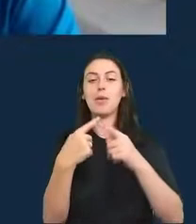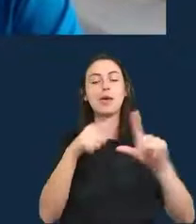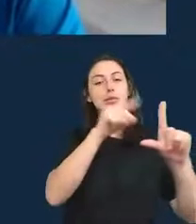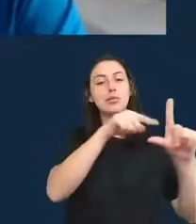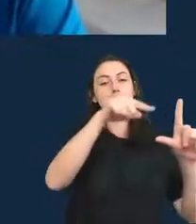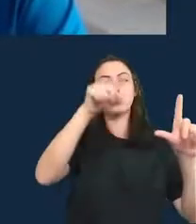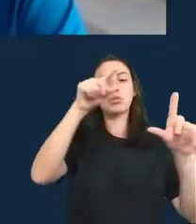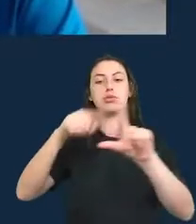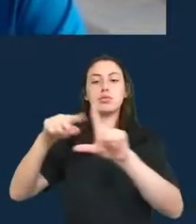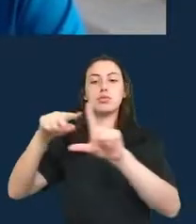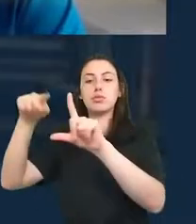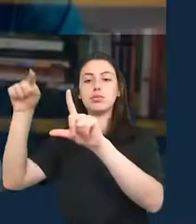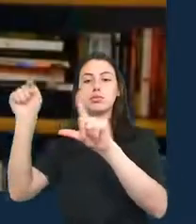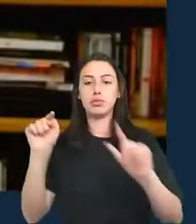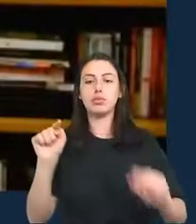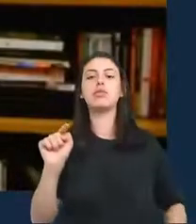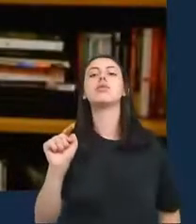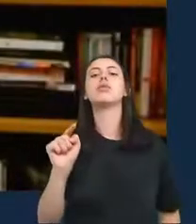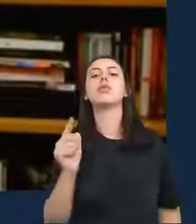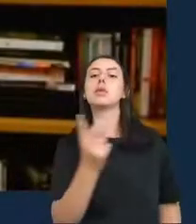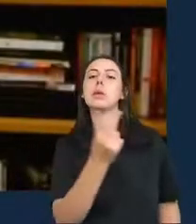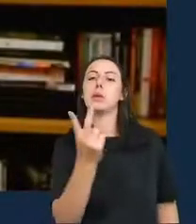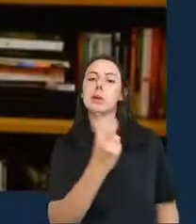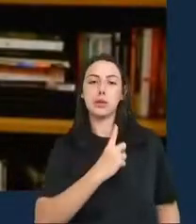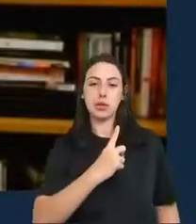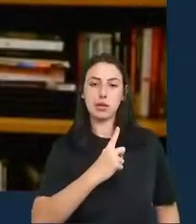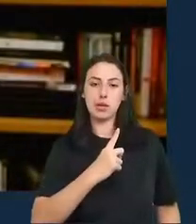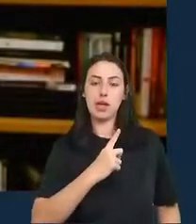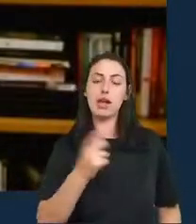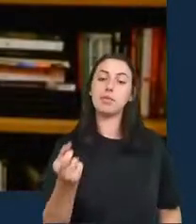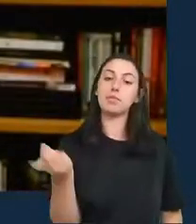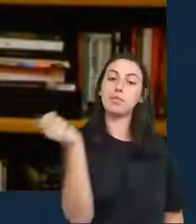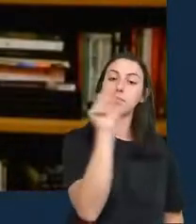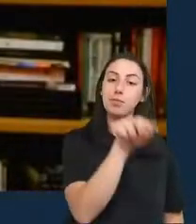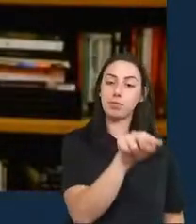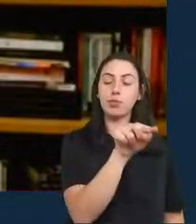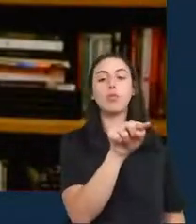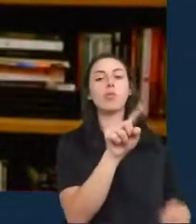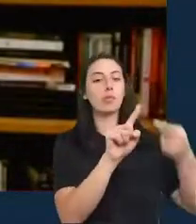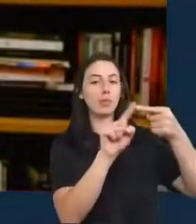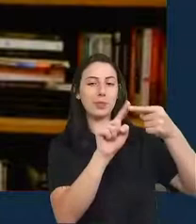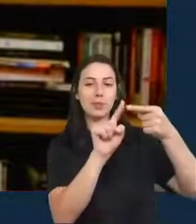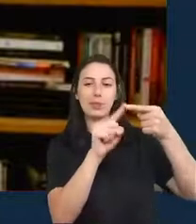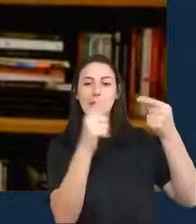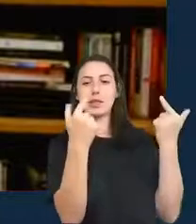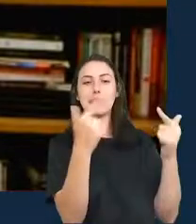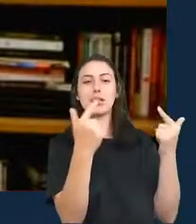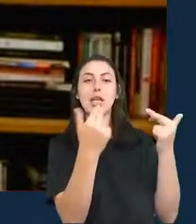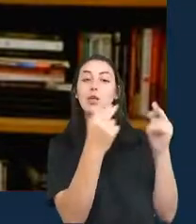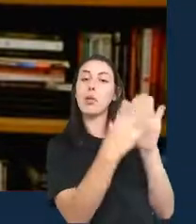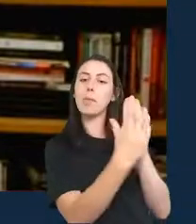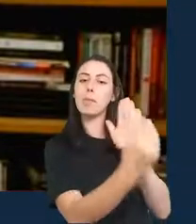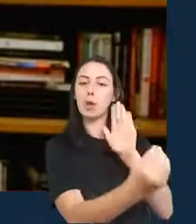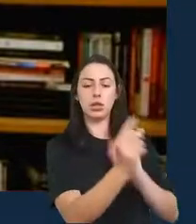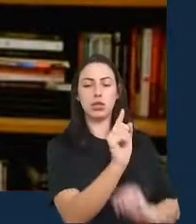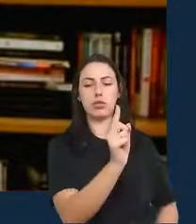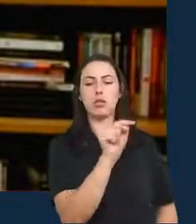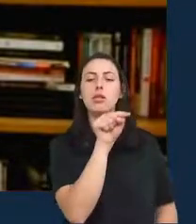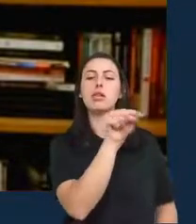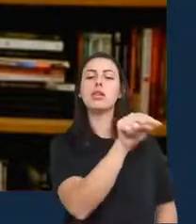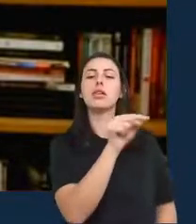Johns Hopkins e o modelo do The Economist, mas o Johns Hopkins não tem, de fato, um modelo que o Johns Hopkins tem. Eles